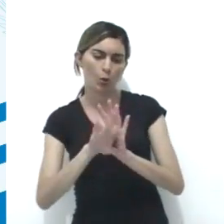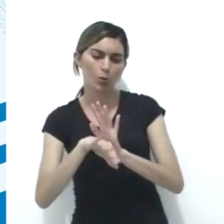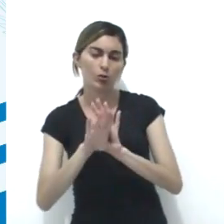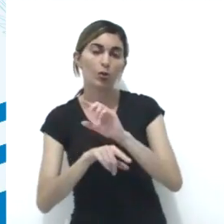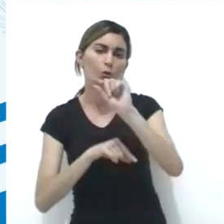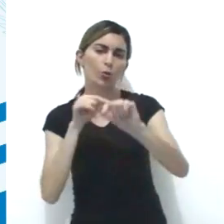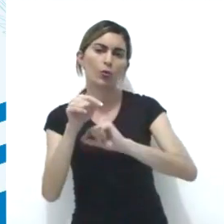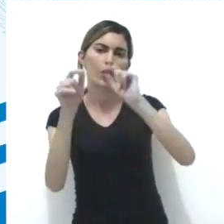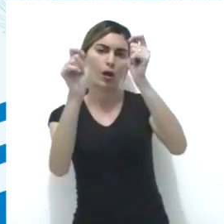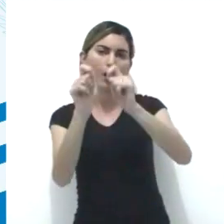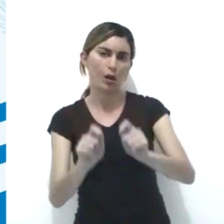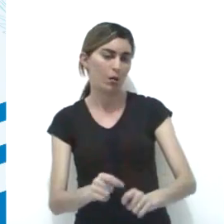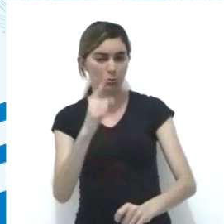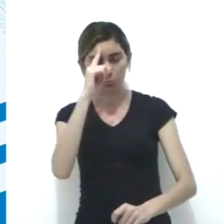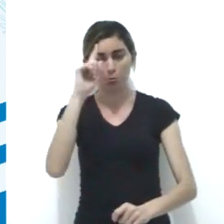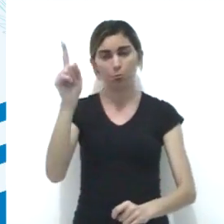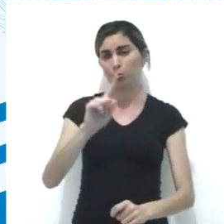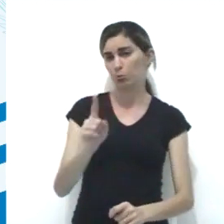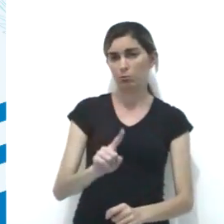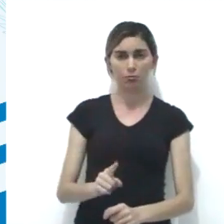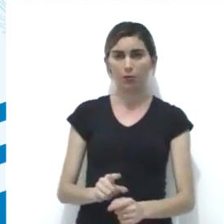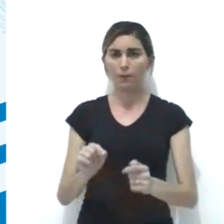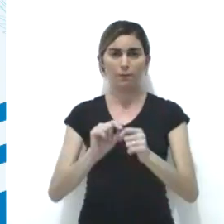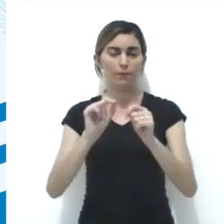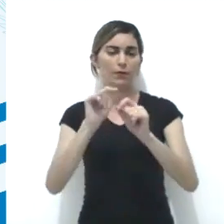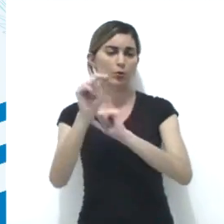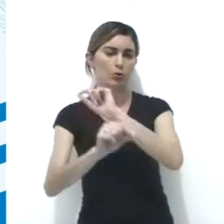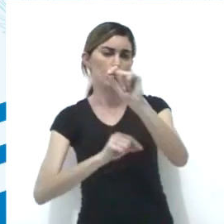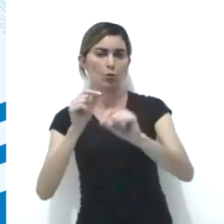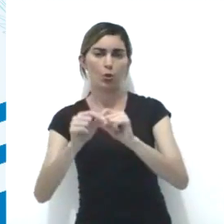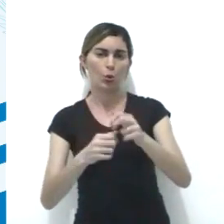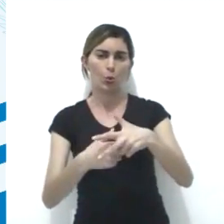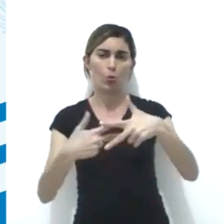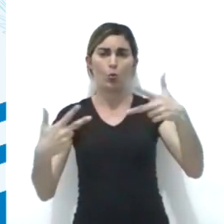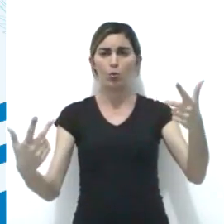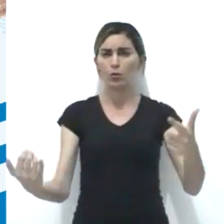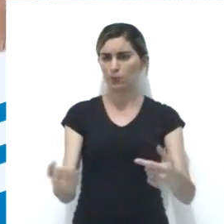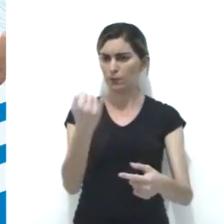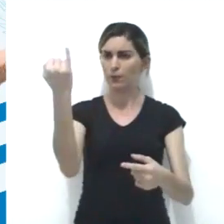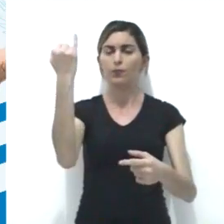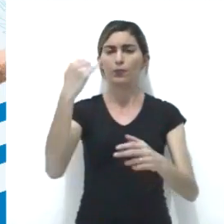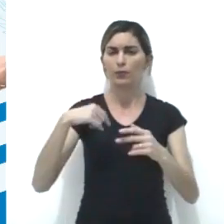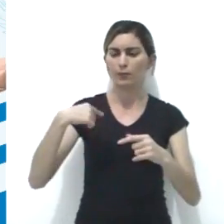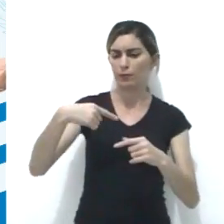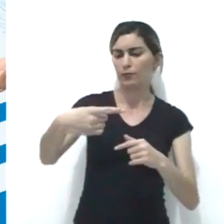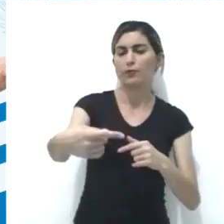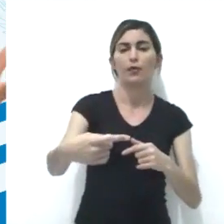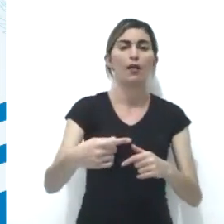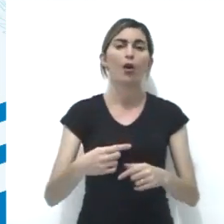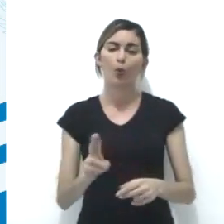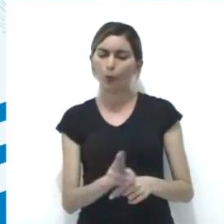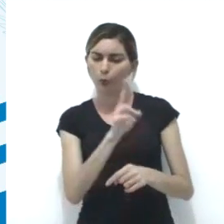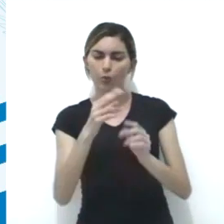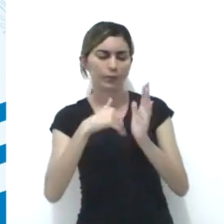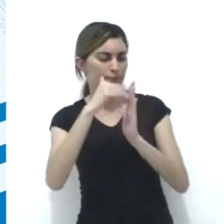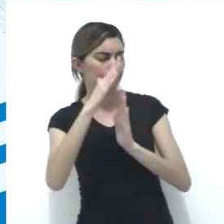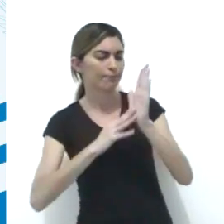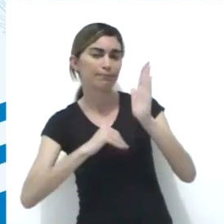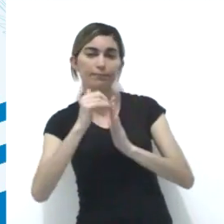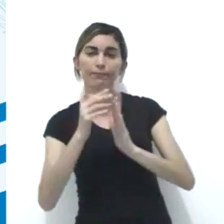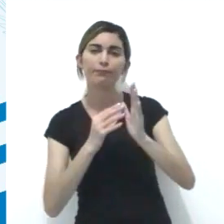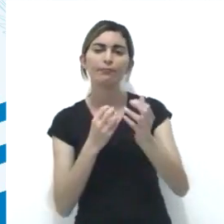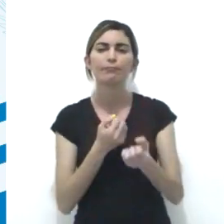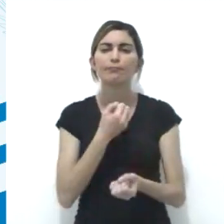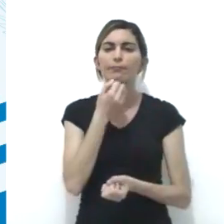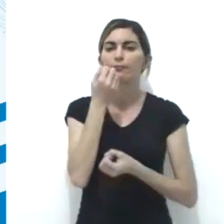conceito do que seria a arte, sem saber direito que estava fazendo uma coisa tão grandiosa para a posteridade, se utiliza da